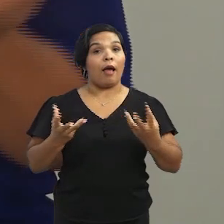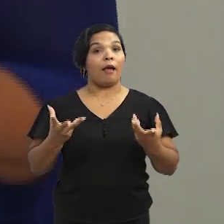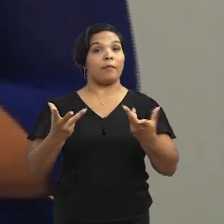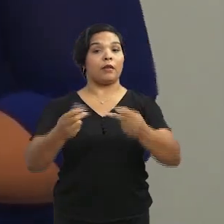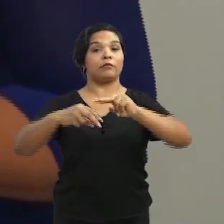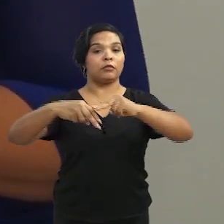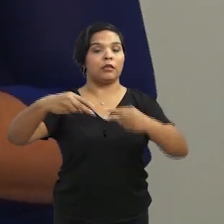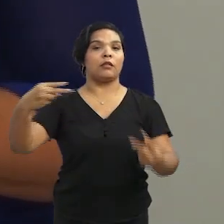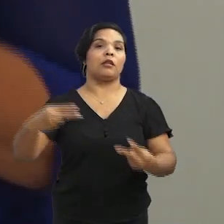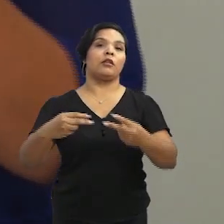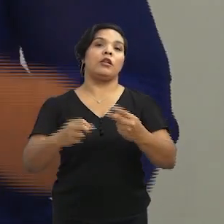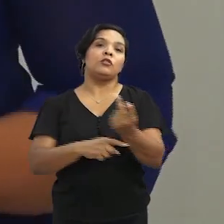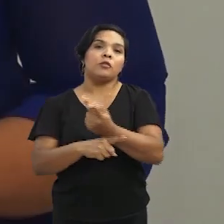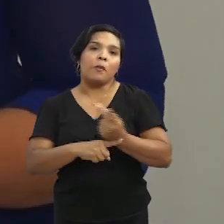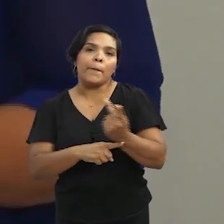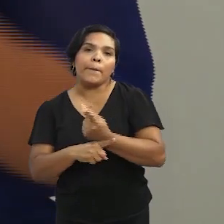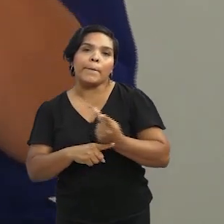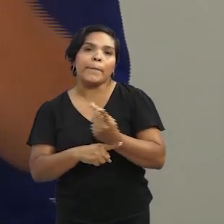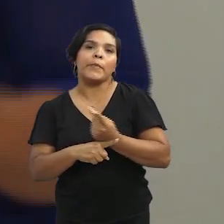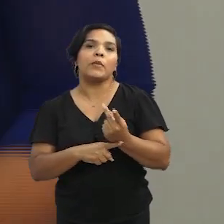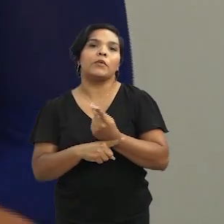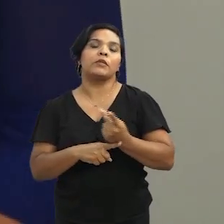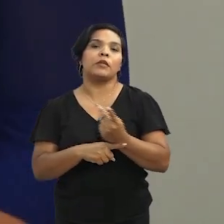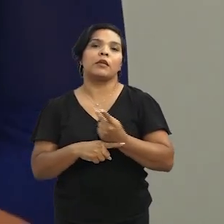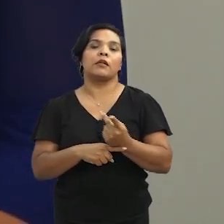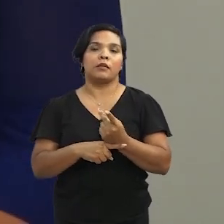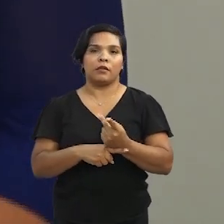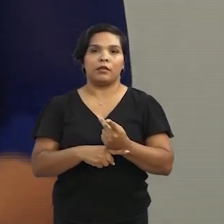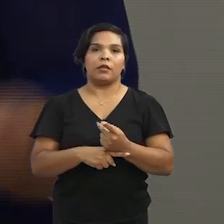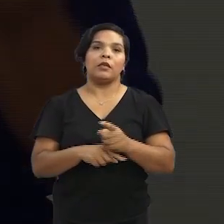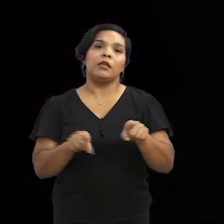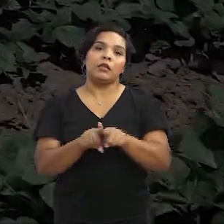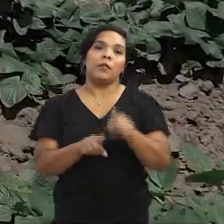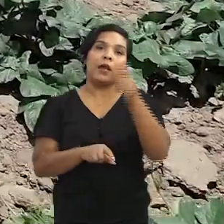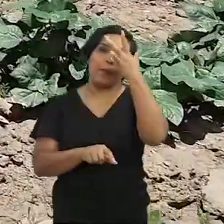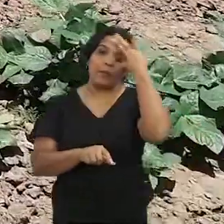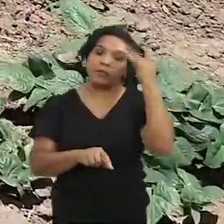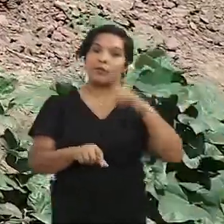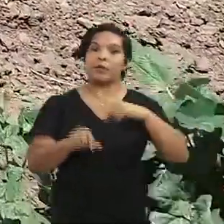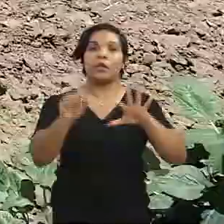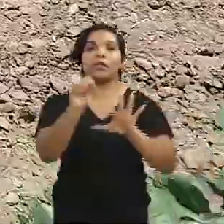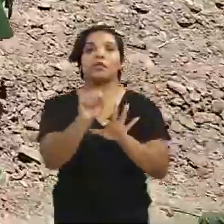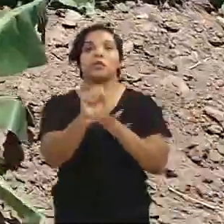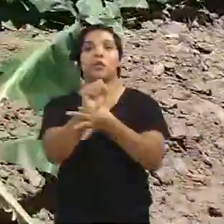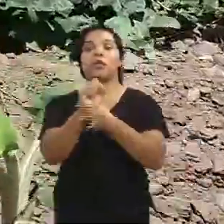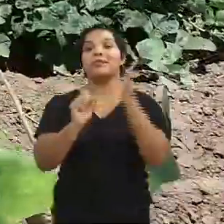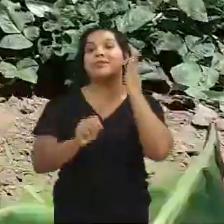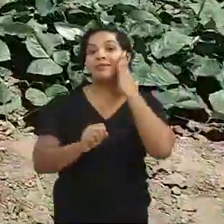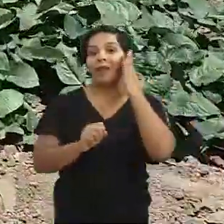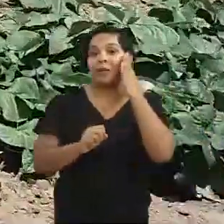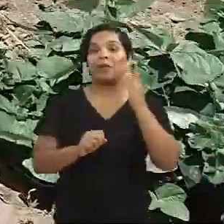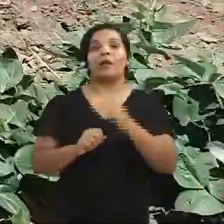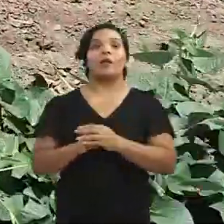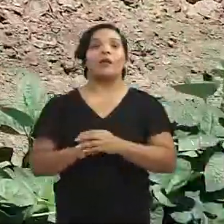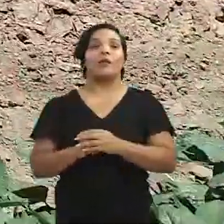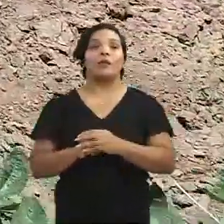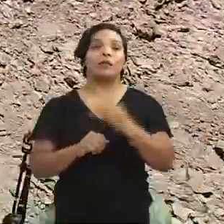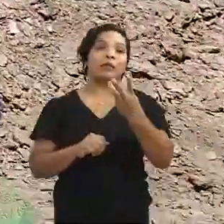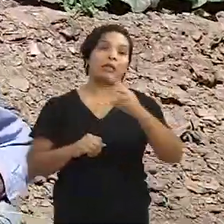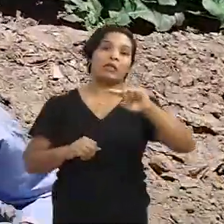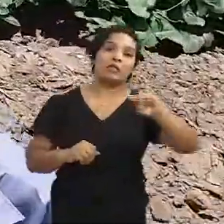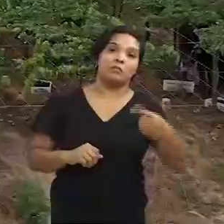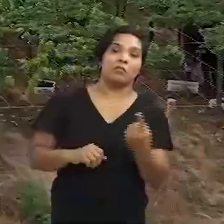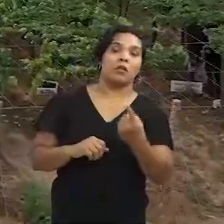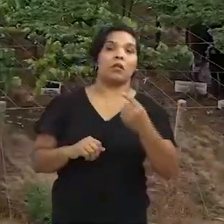estabilidade genética é o que a gente busca no lançamento dessa cultivada e o produtor vai ter uma segurança em saber que ela vai produzir